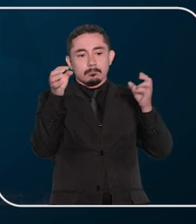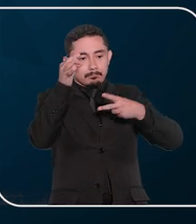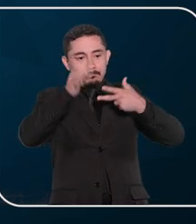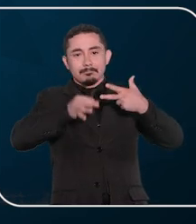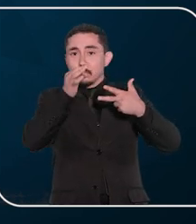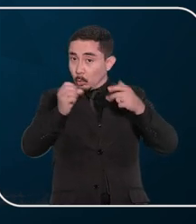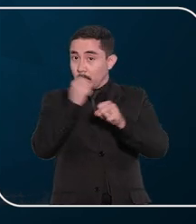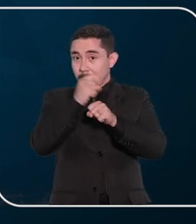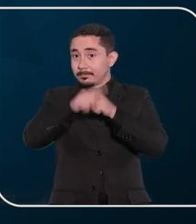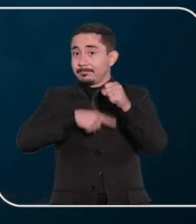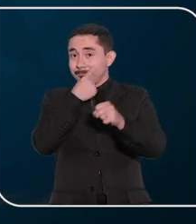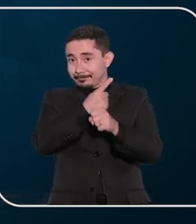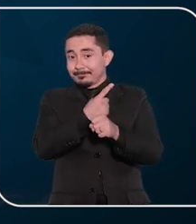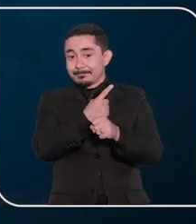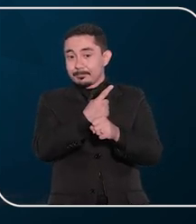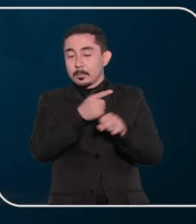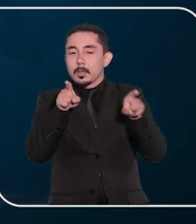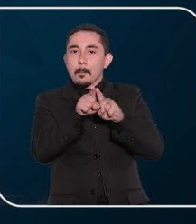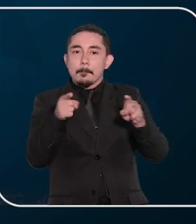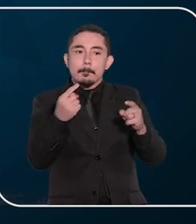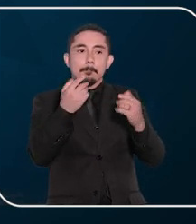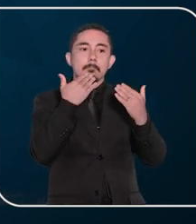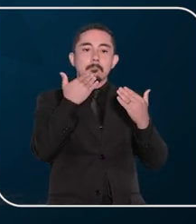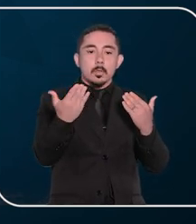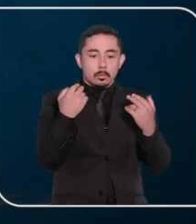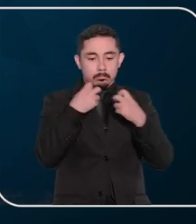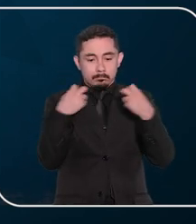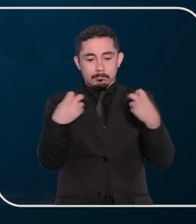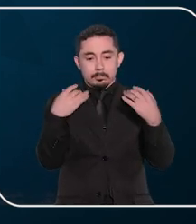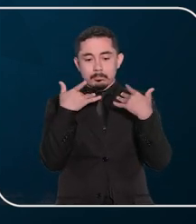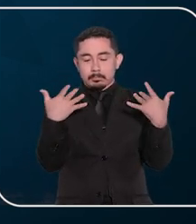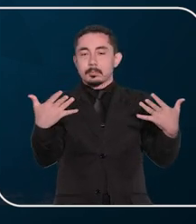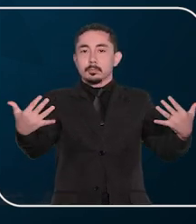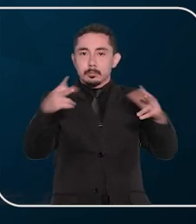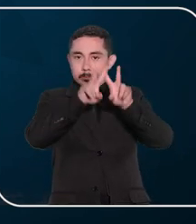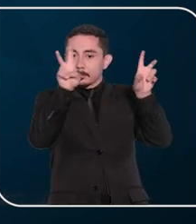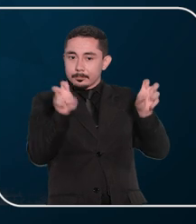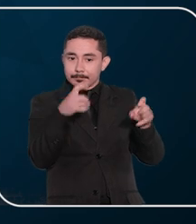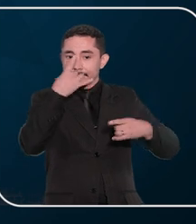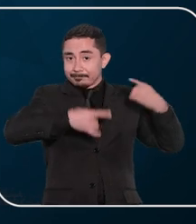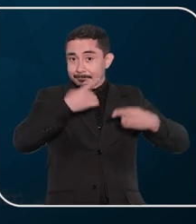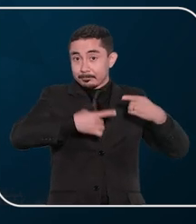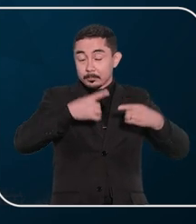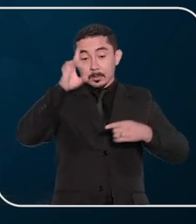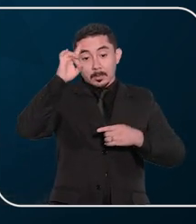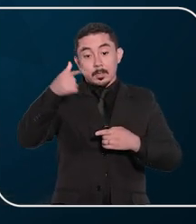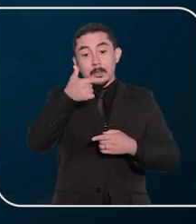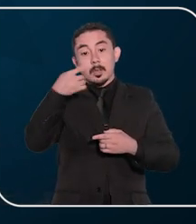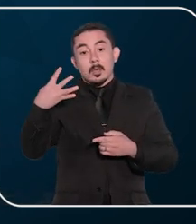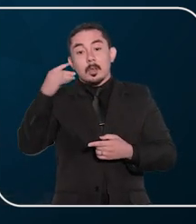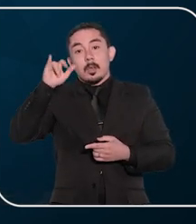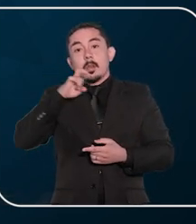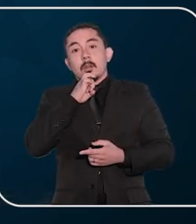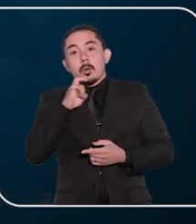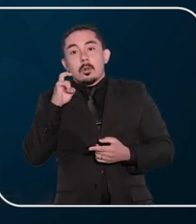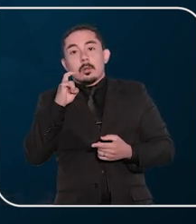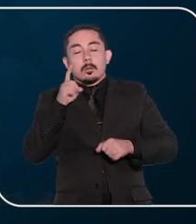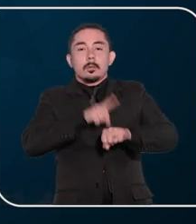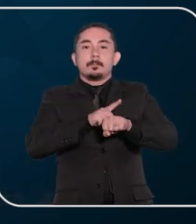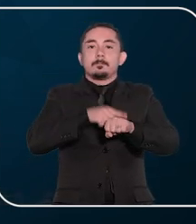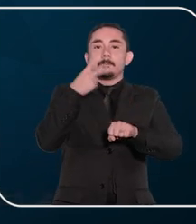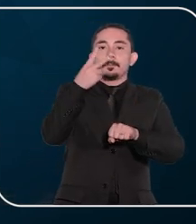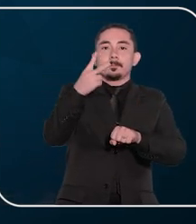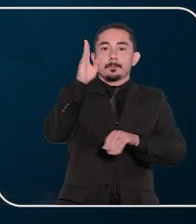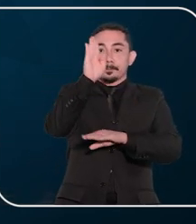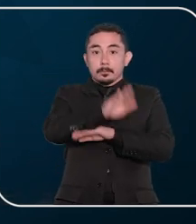Poder Judiciário para o próximo ano e por isso convocou uma audiência pública para discutir o tema. Será no dia 24 de